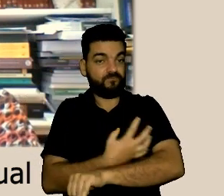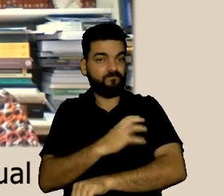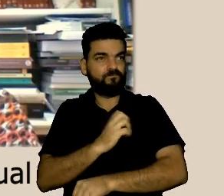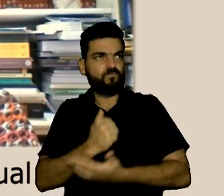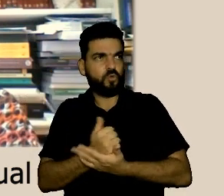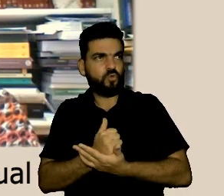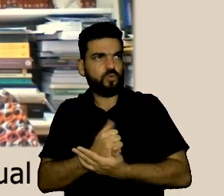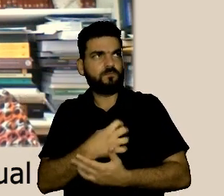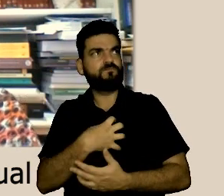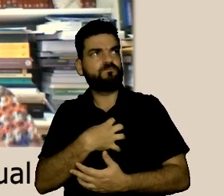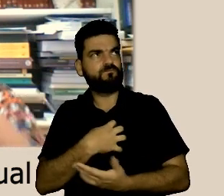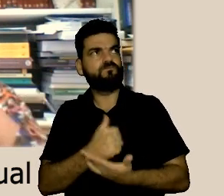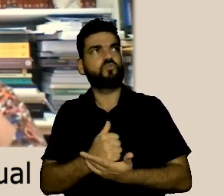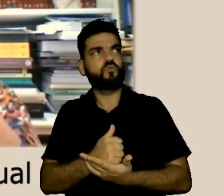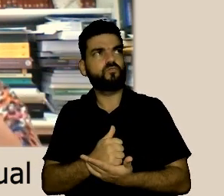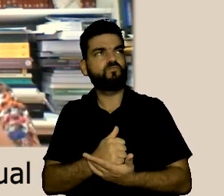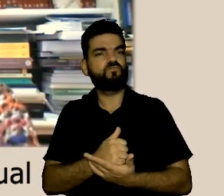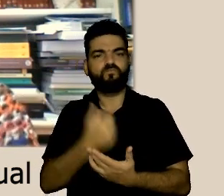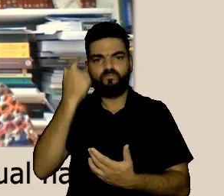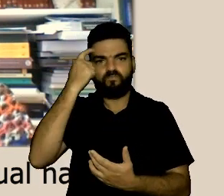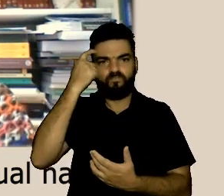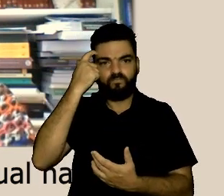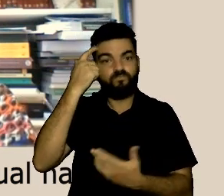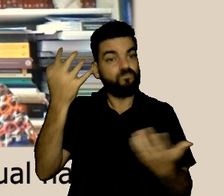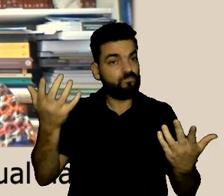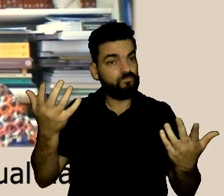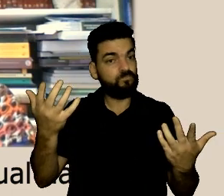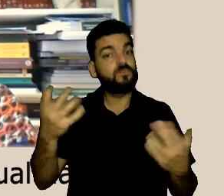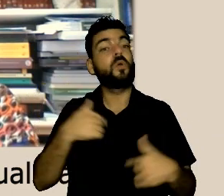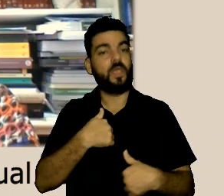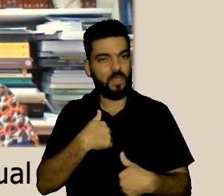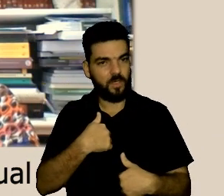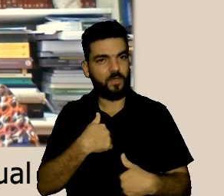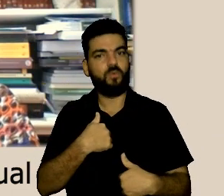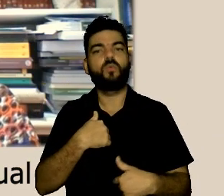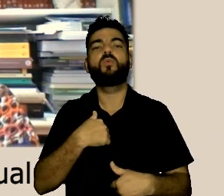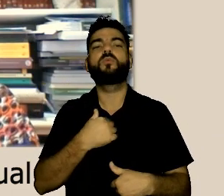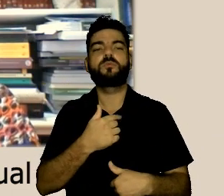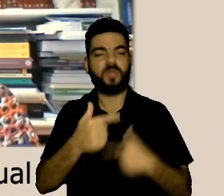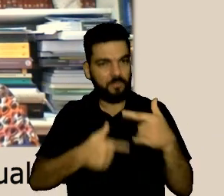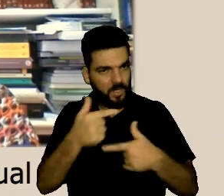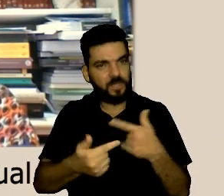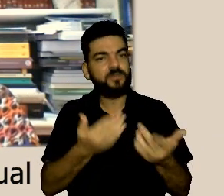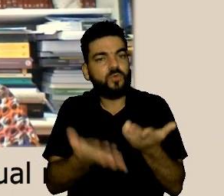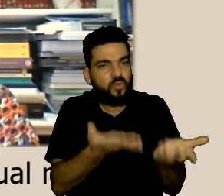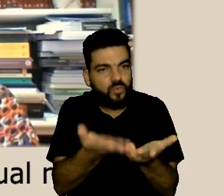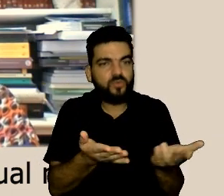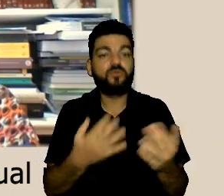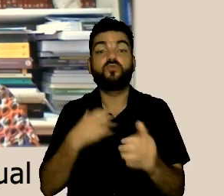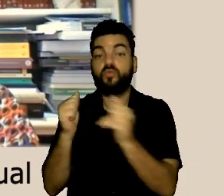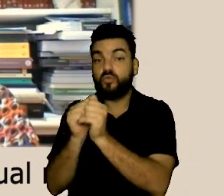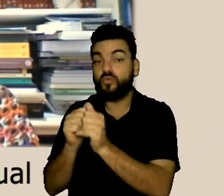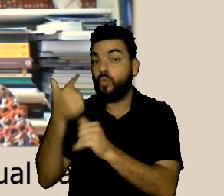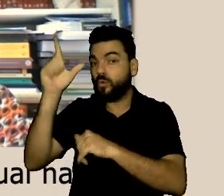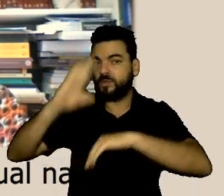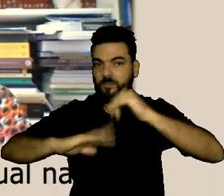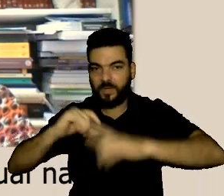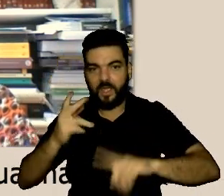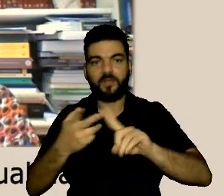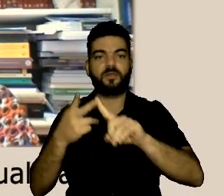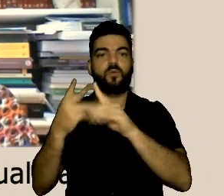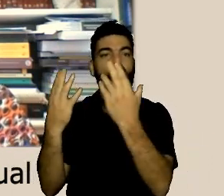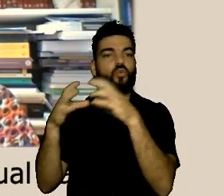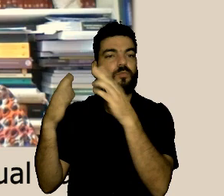de pontuar isso eu sou muito favorável mas eu sou favorável a fazer esse trabalho amplo na